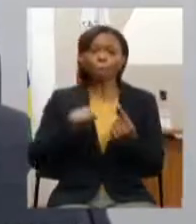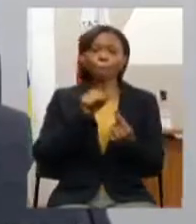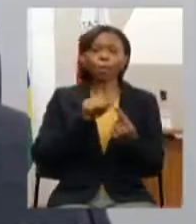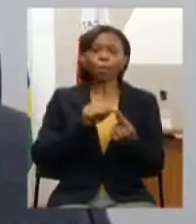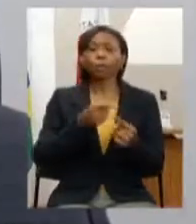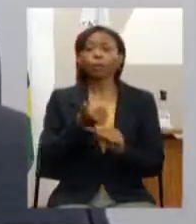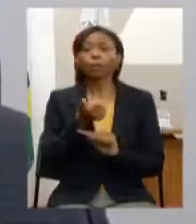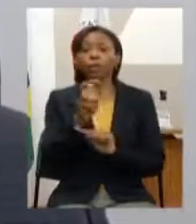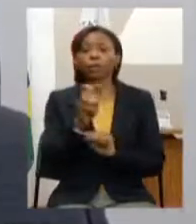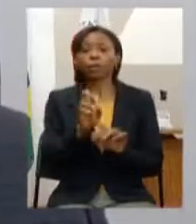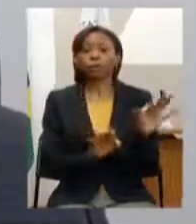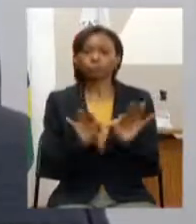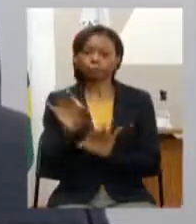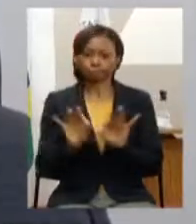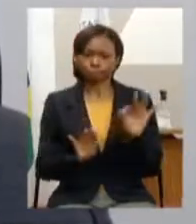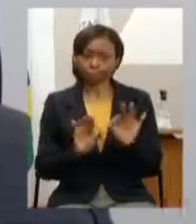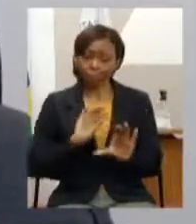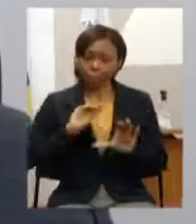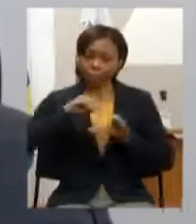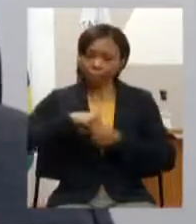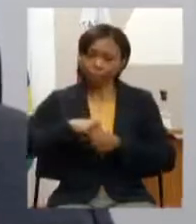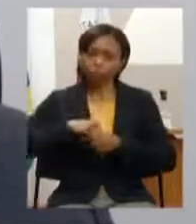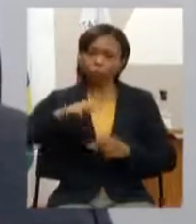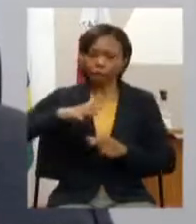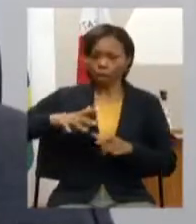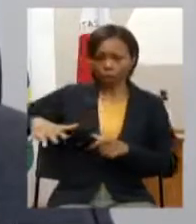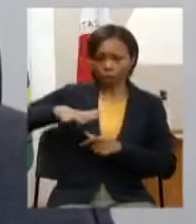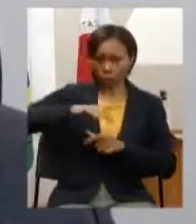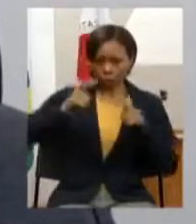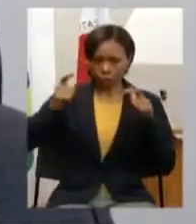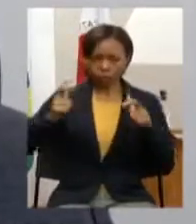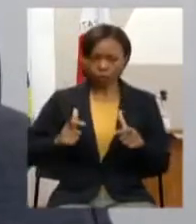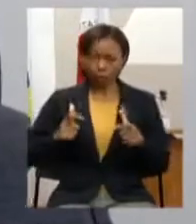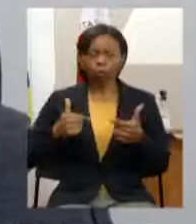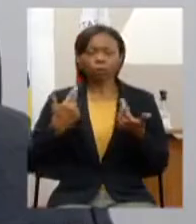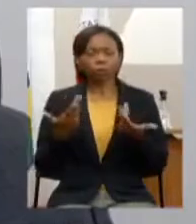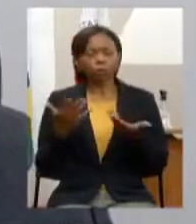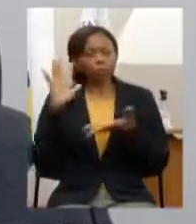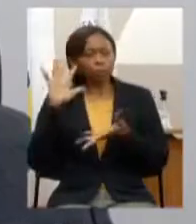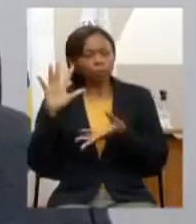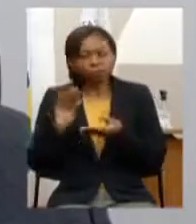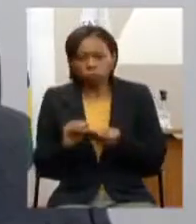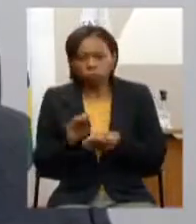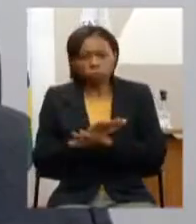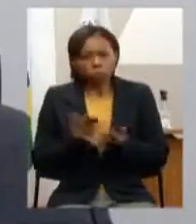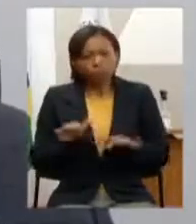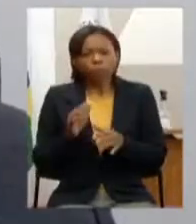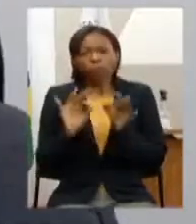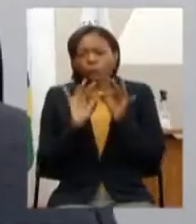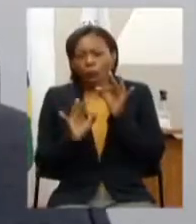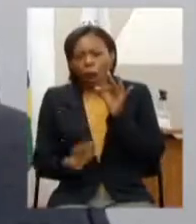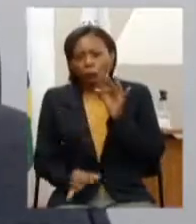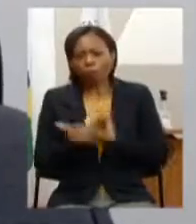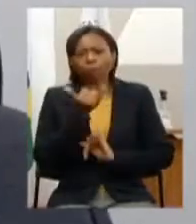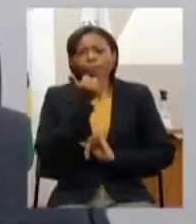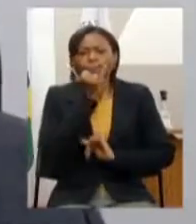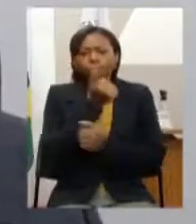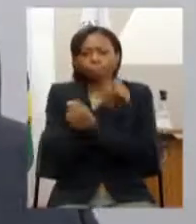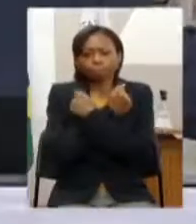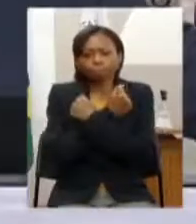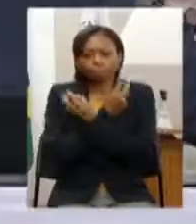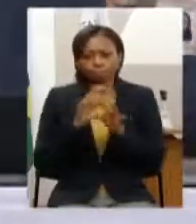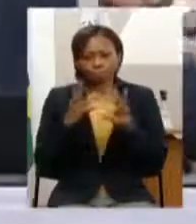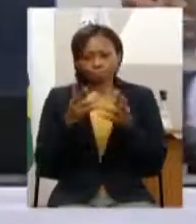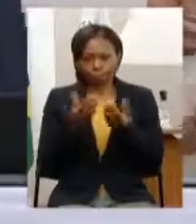projetos implantados nessa região isso é tudo seu presidente peço desculpas pela delonga forte abraço a todos